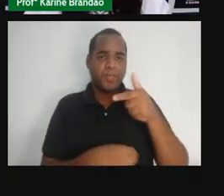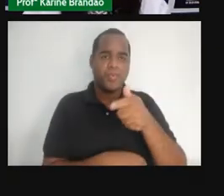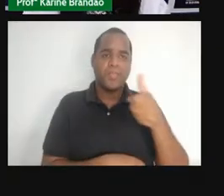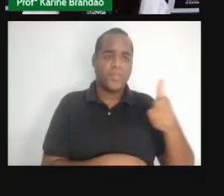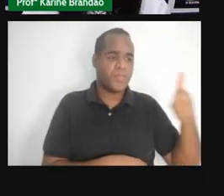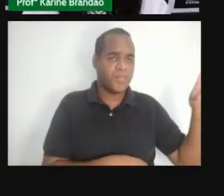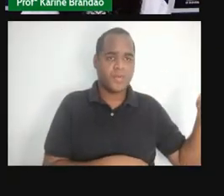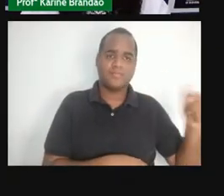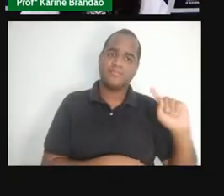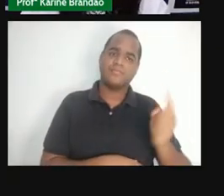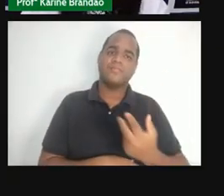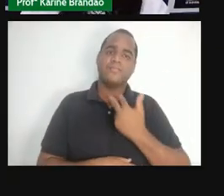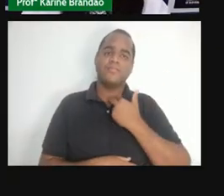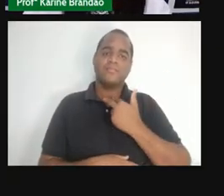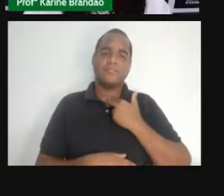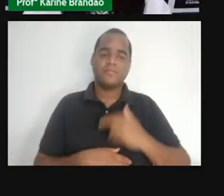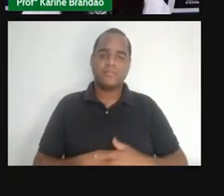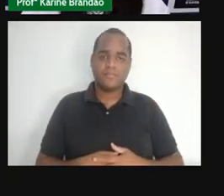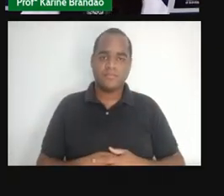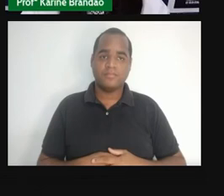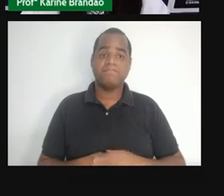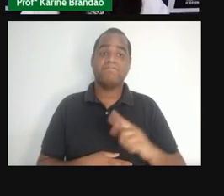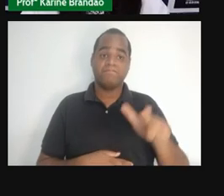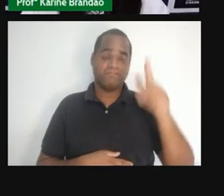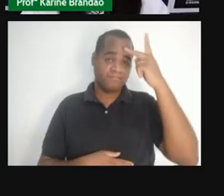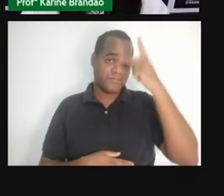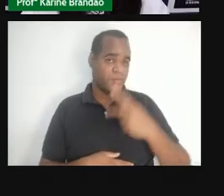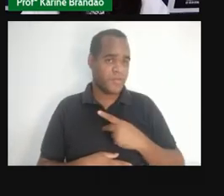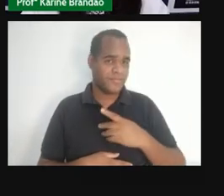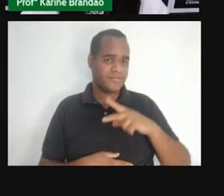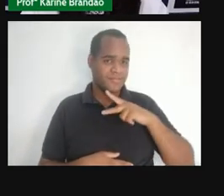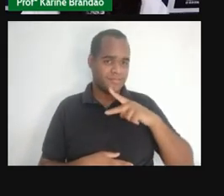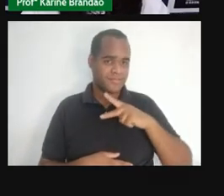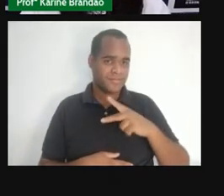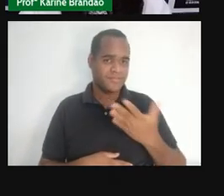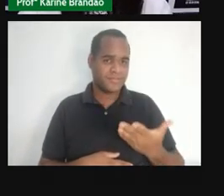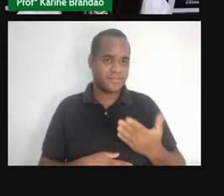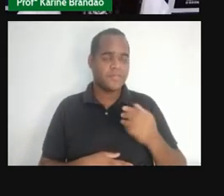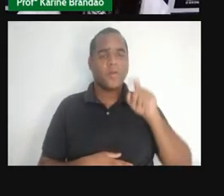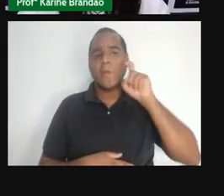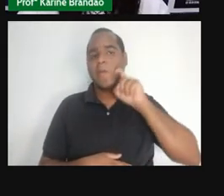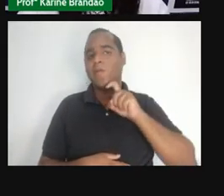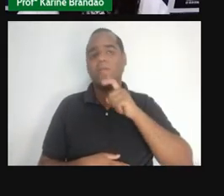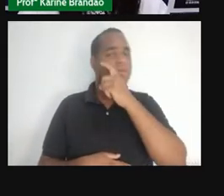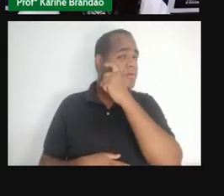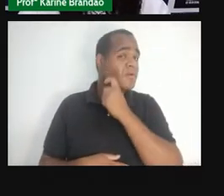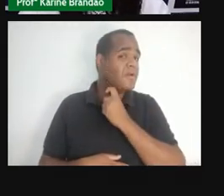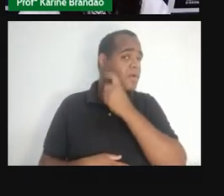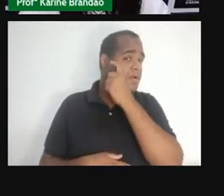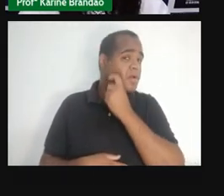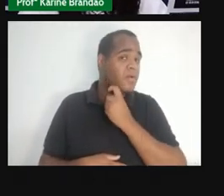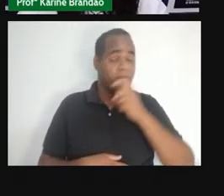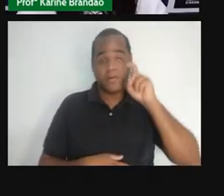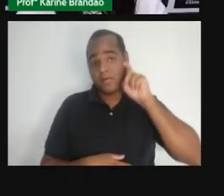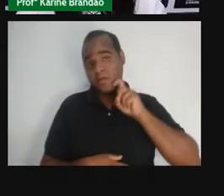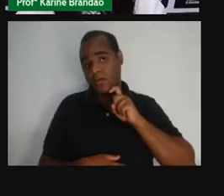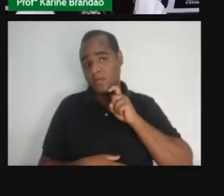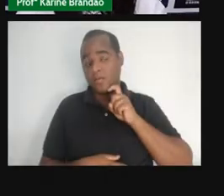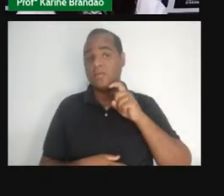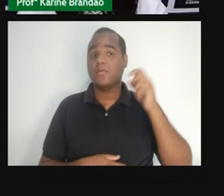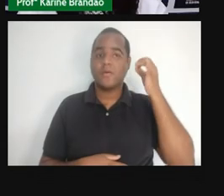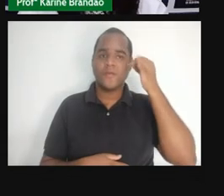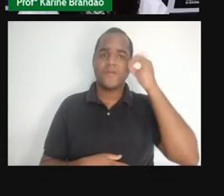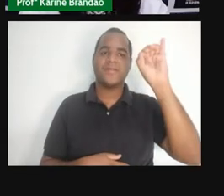outras pessoas. Então, nunca compartilhar seringas? Sim, é uma forma de prevenção. Não compartilhar objetos de uso